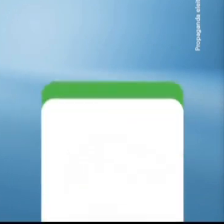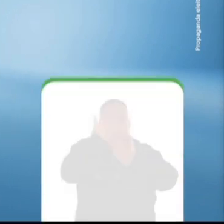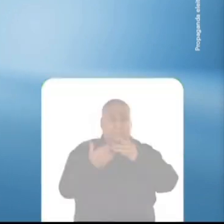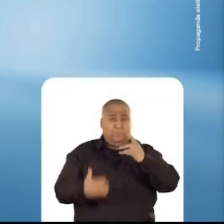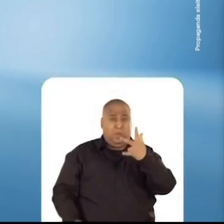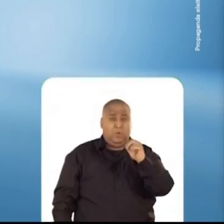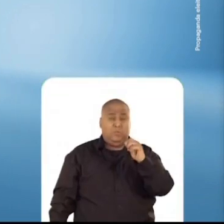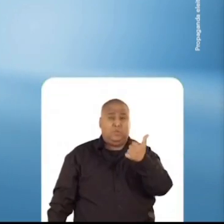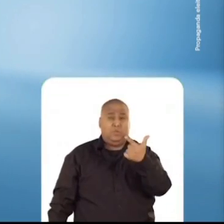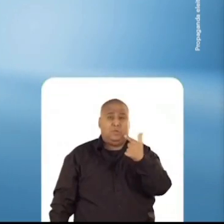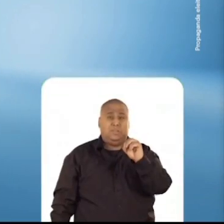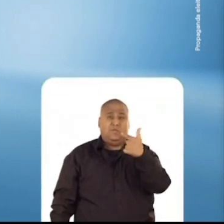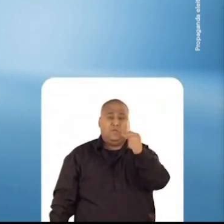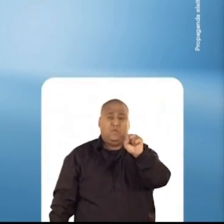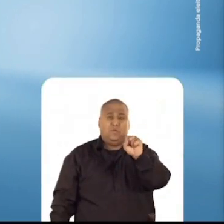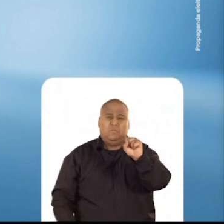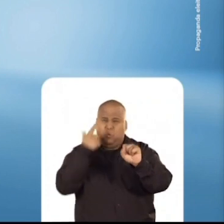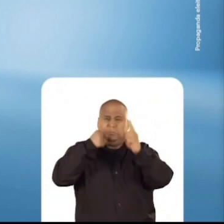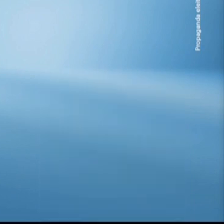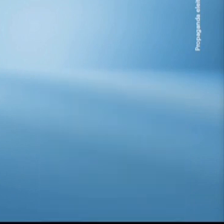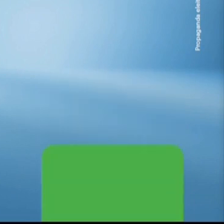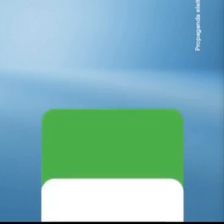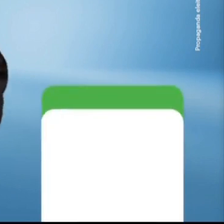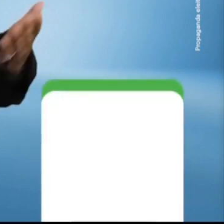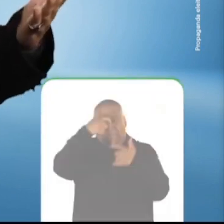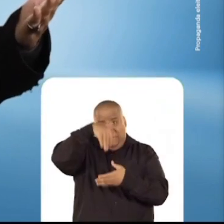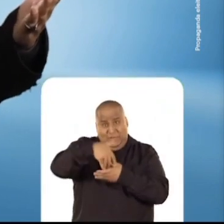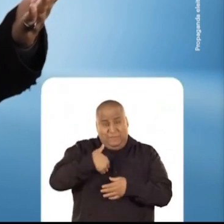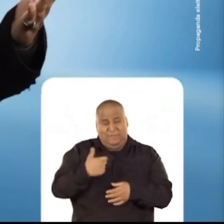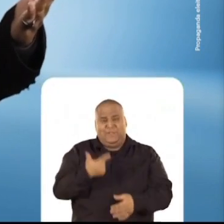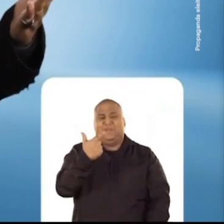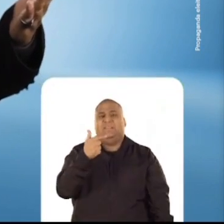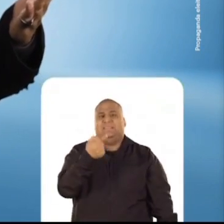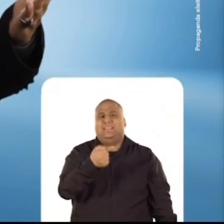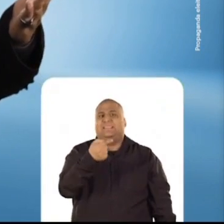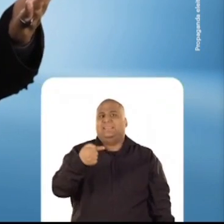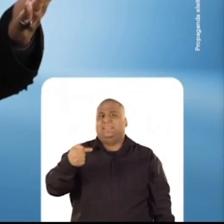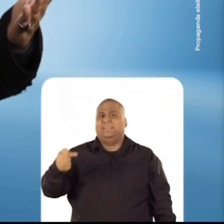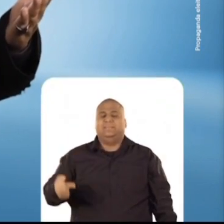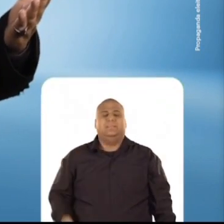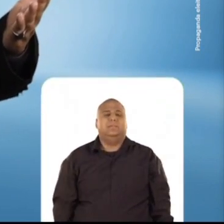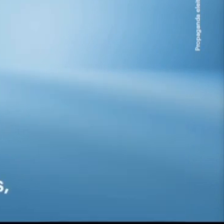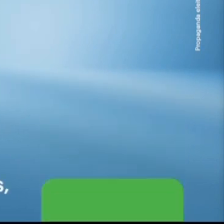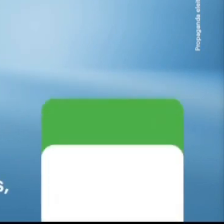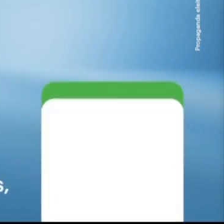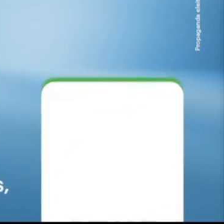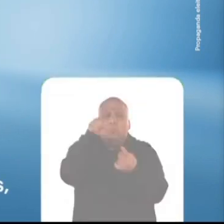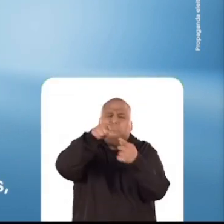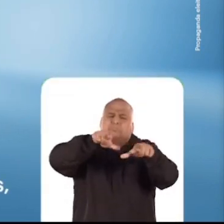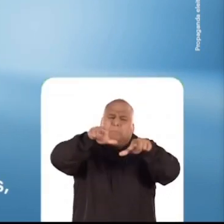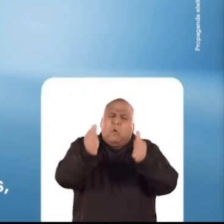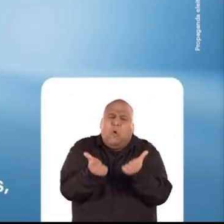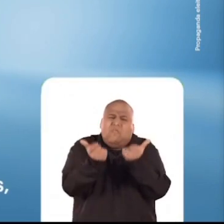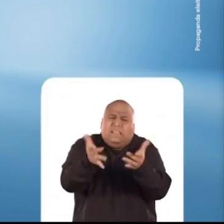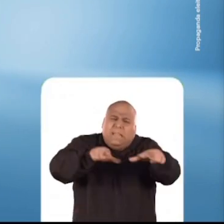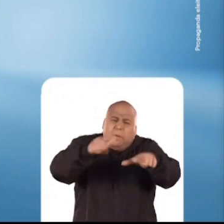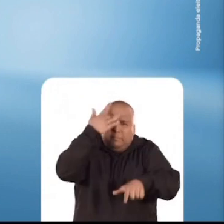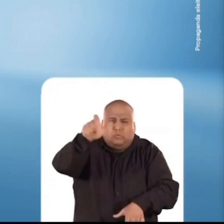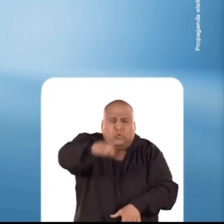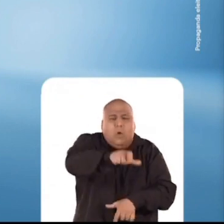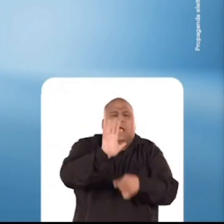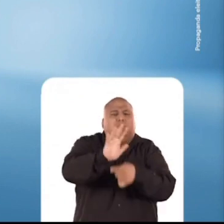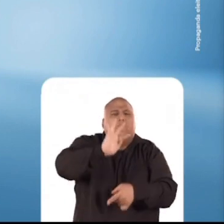Paulo Boca, 12, 0, 28. Reverendo Padre Pedro, 12, 7, 7, 7. Trabalhando por mais oportunidades,